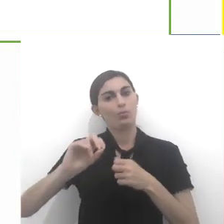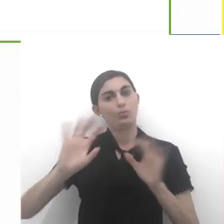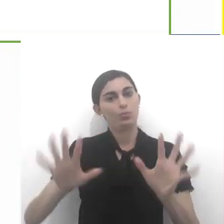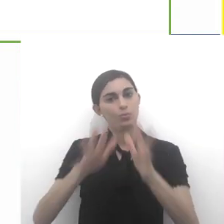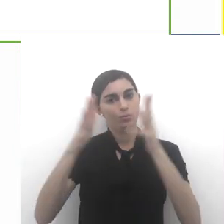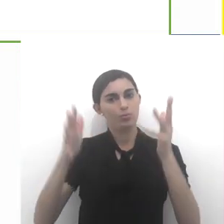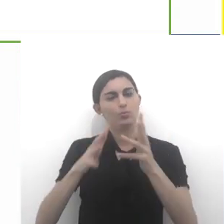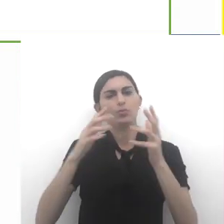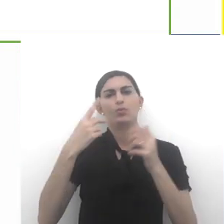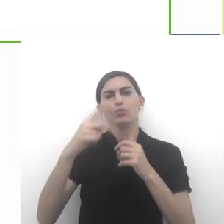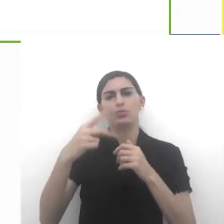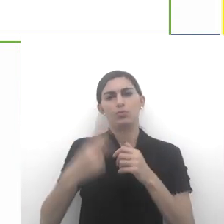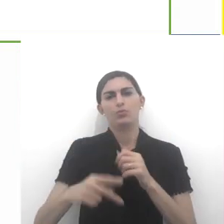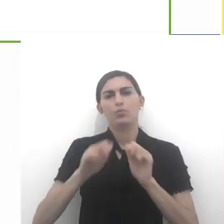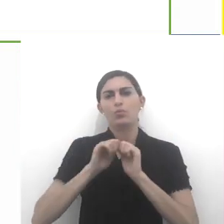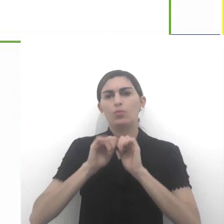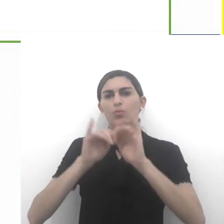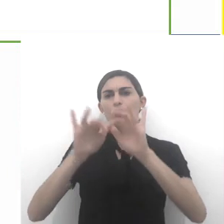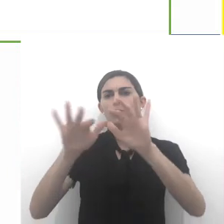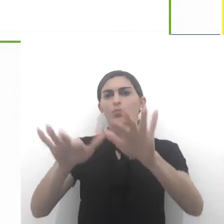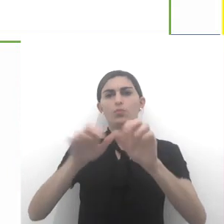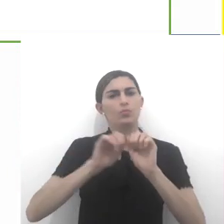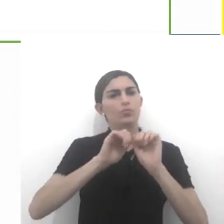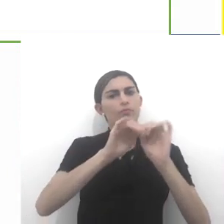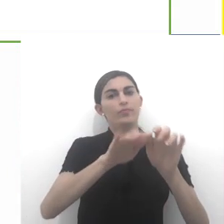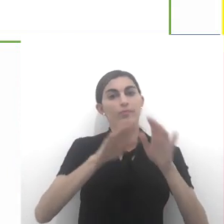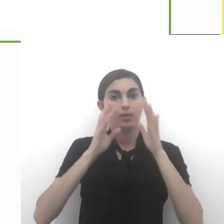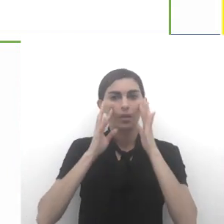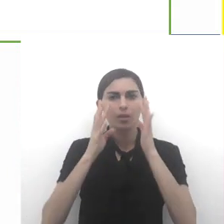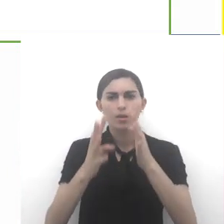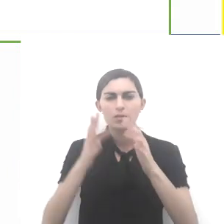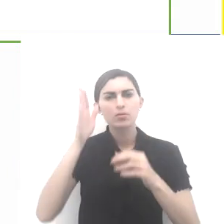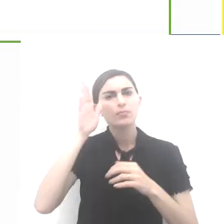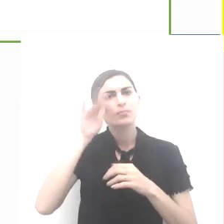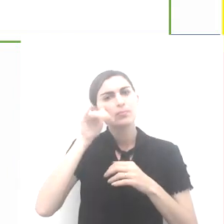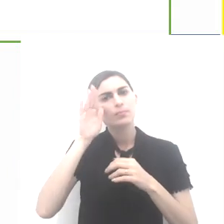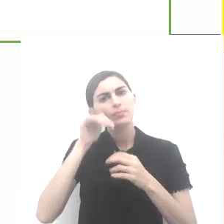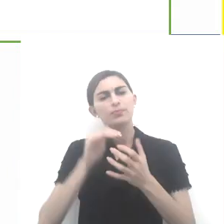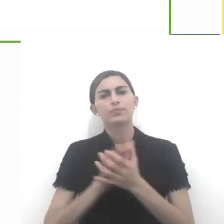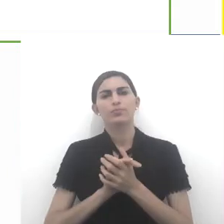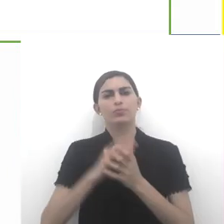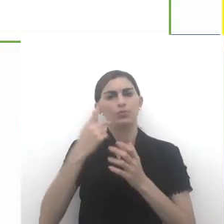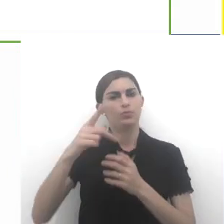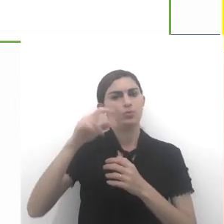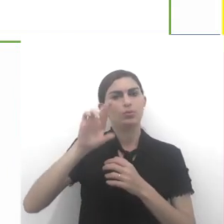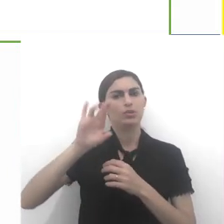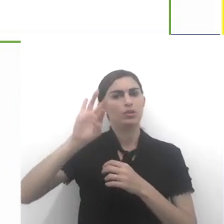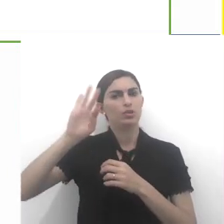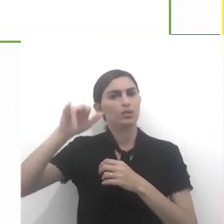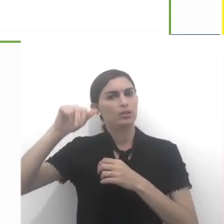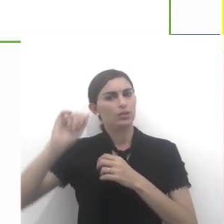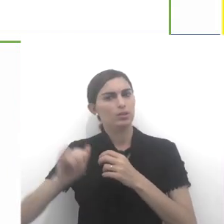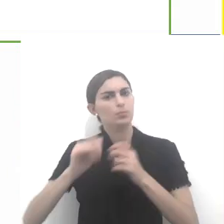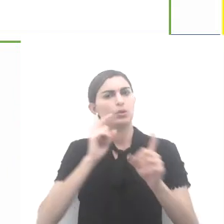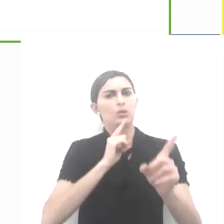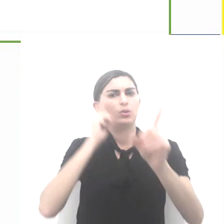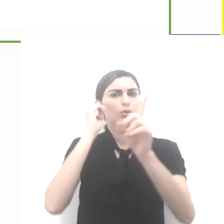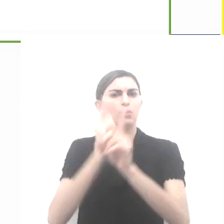o que contribuiu para a sua expansão. Atenção, uma curiosidade, no cristianismo